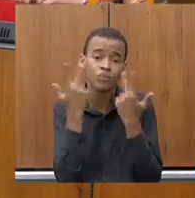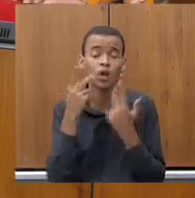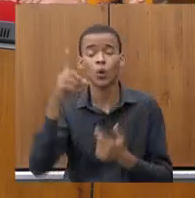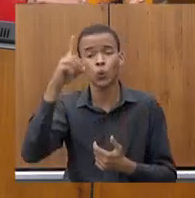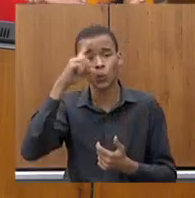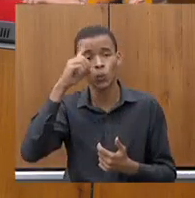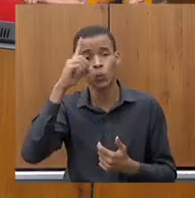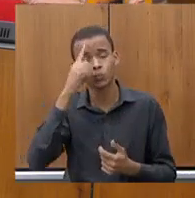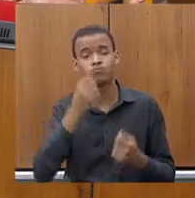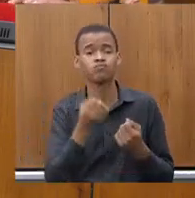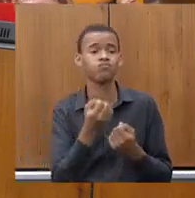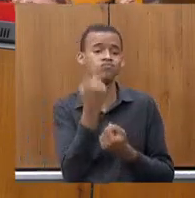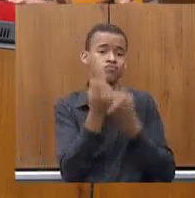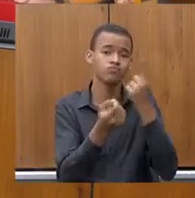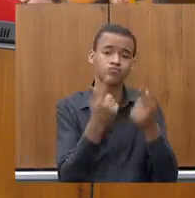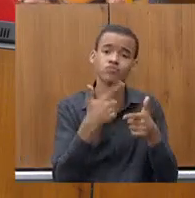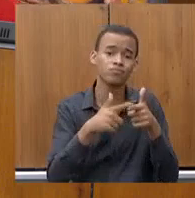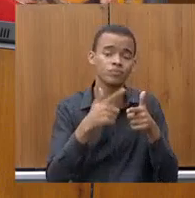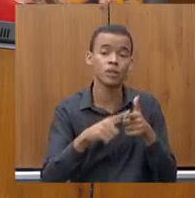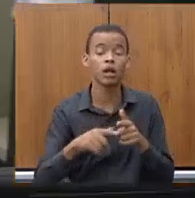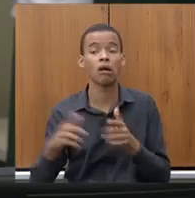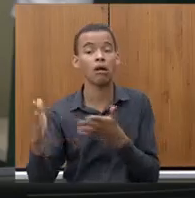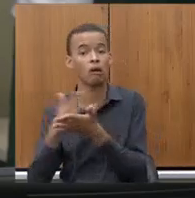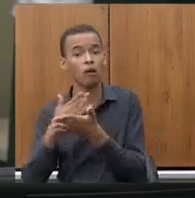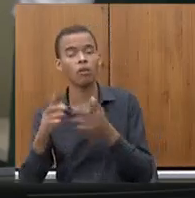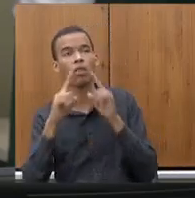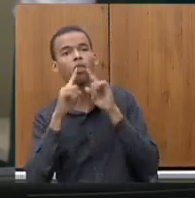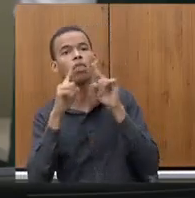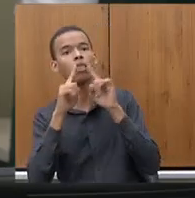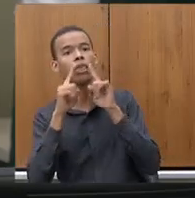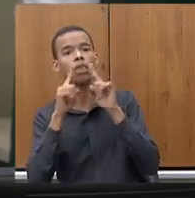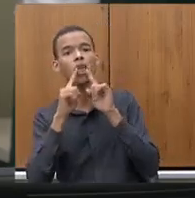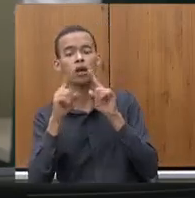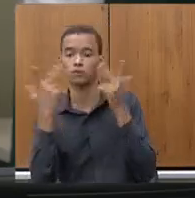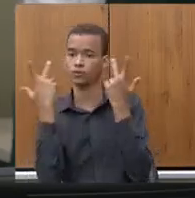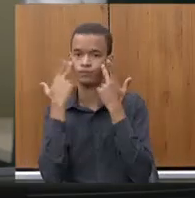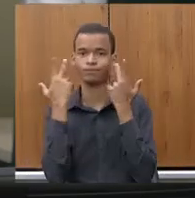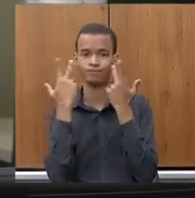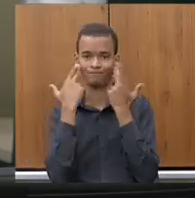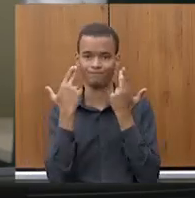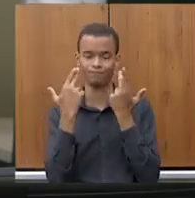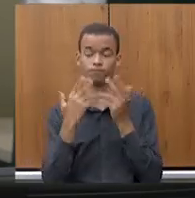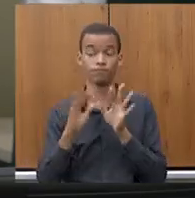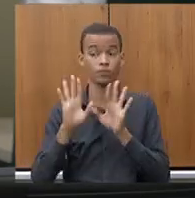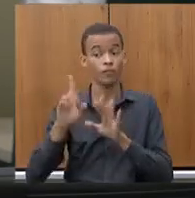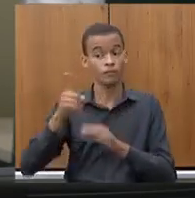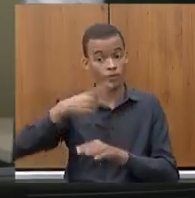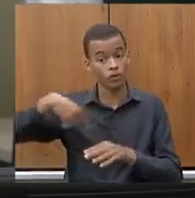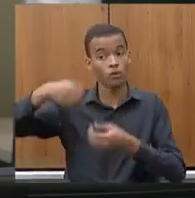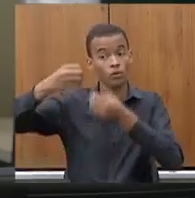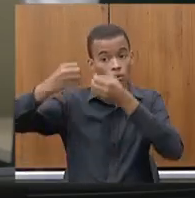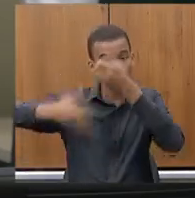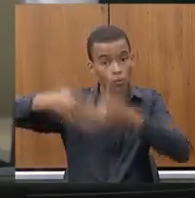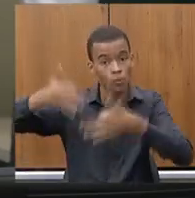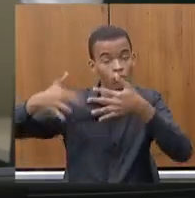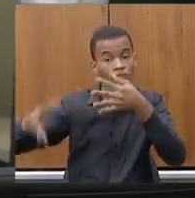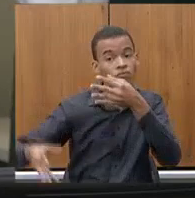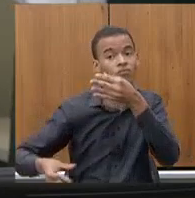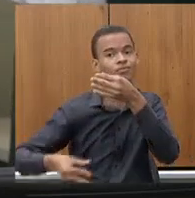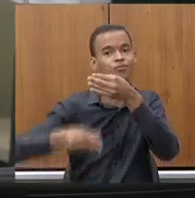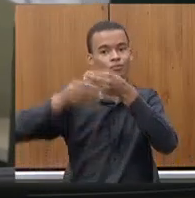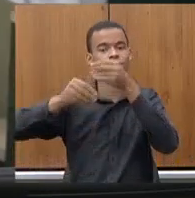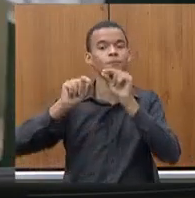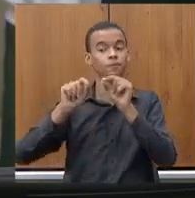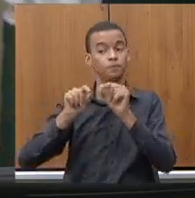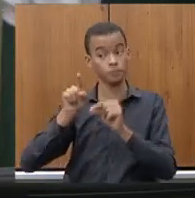ter um para reclamar. O que nós dissemos aqui é só reforçando que a